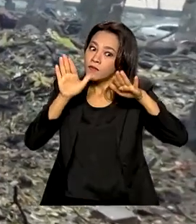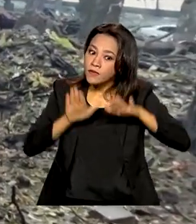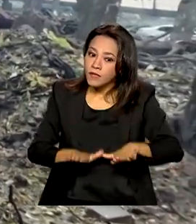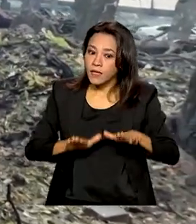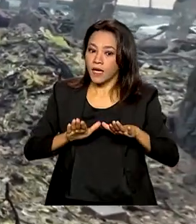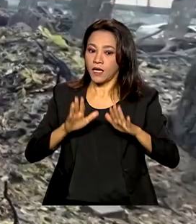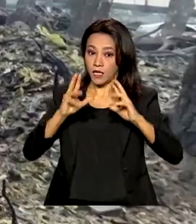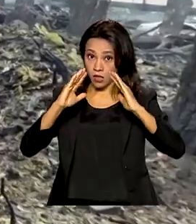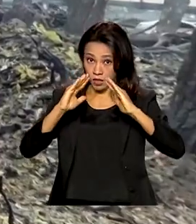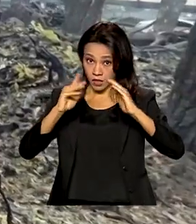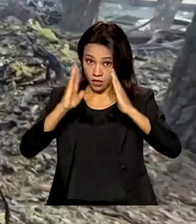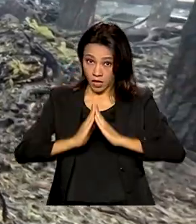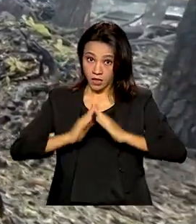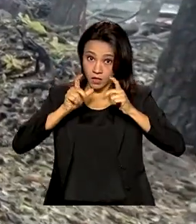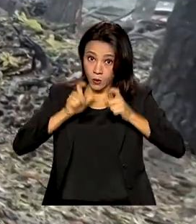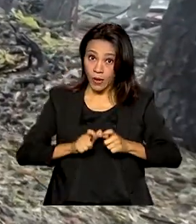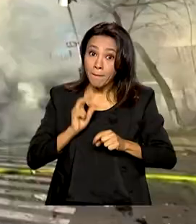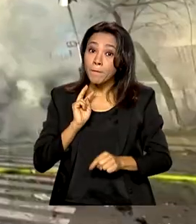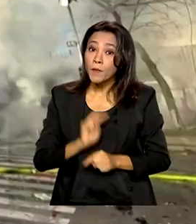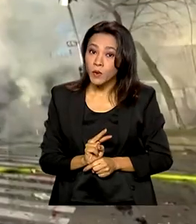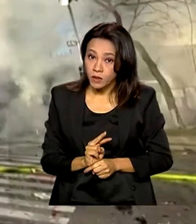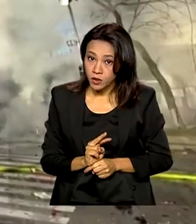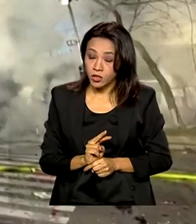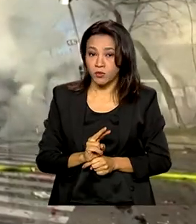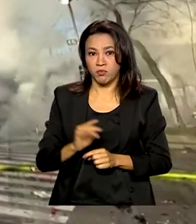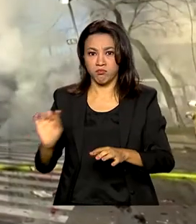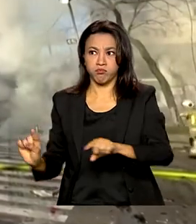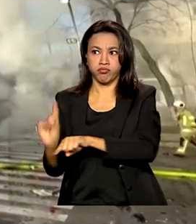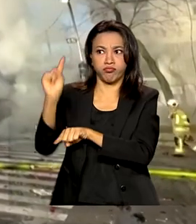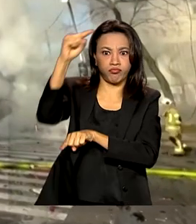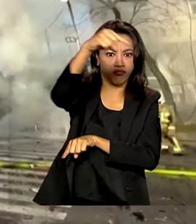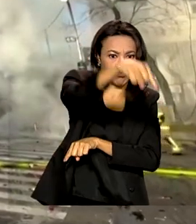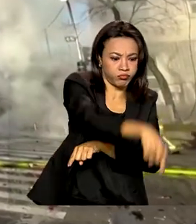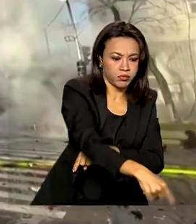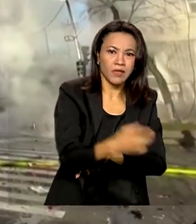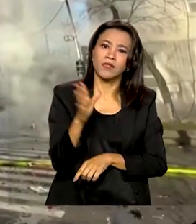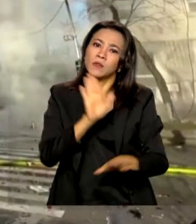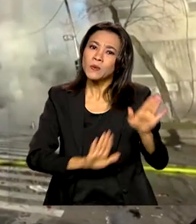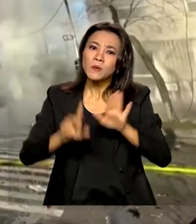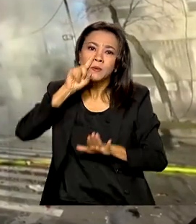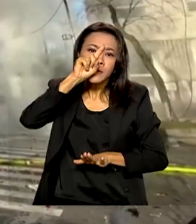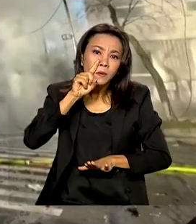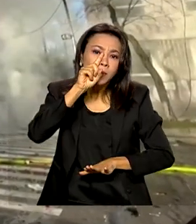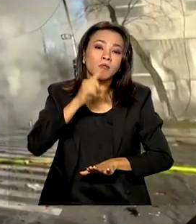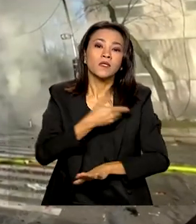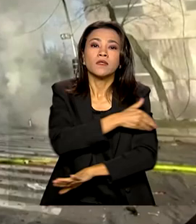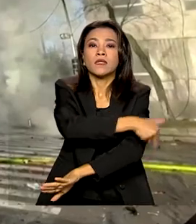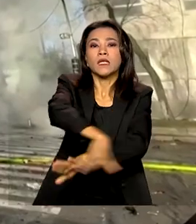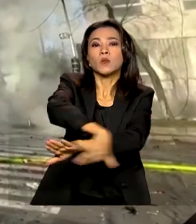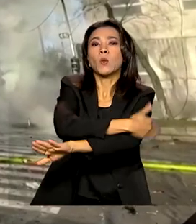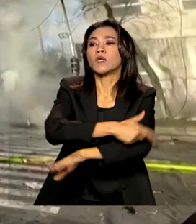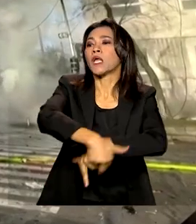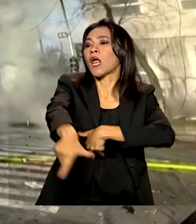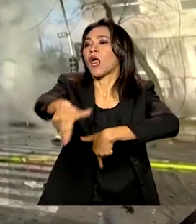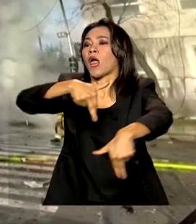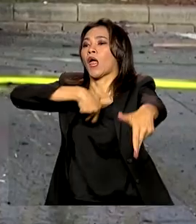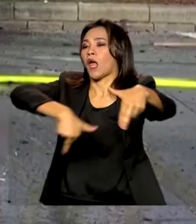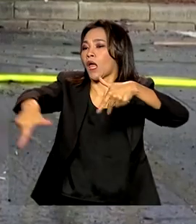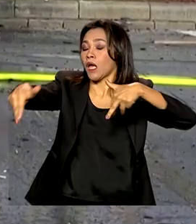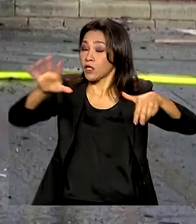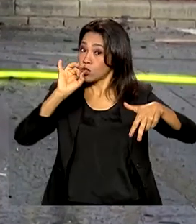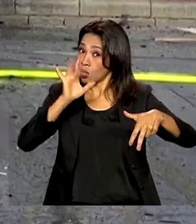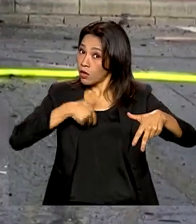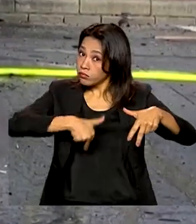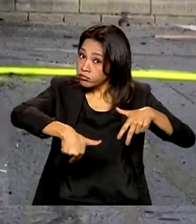de bombardeios. A embaixada reitera que não é seguro sair às ruas. Os deslocamentos somente devem ocorrer